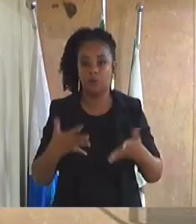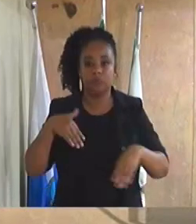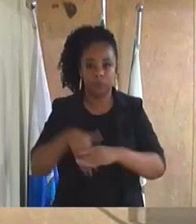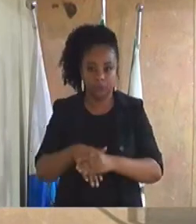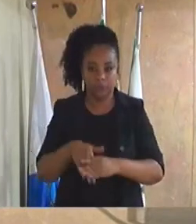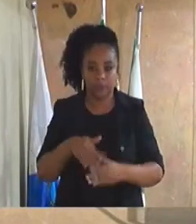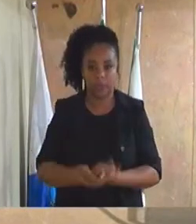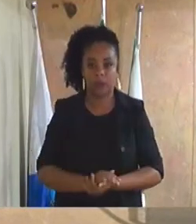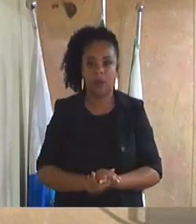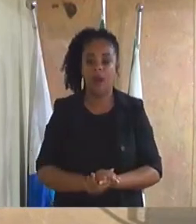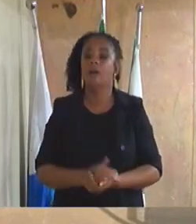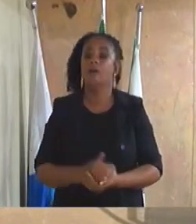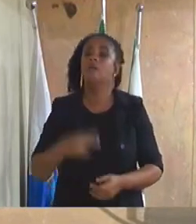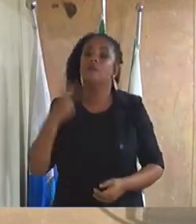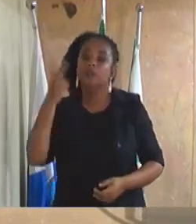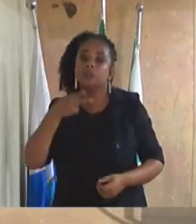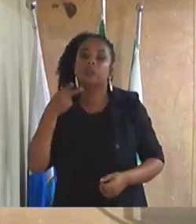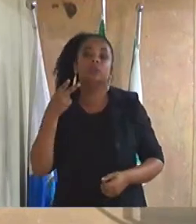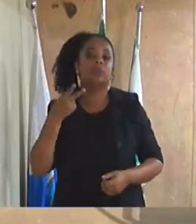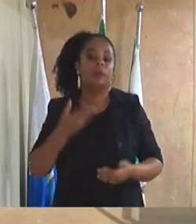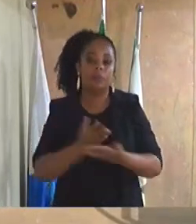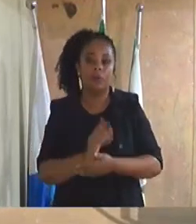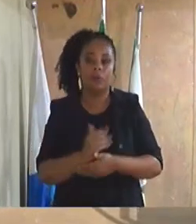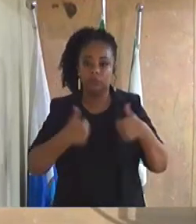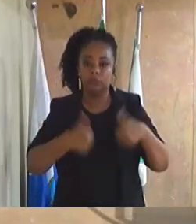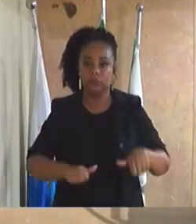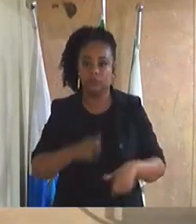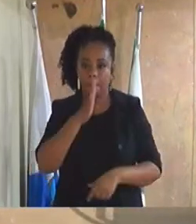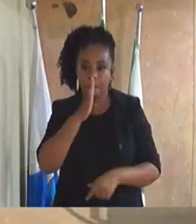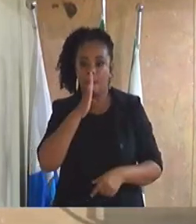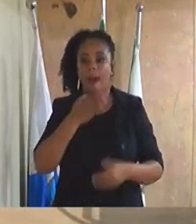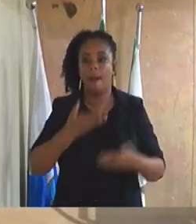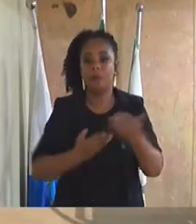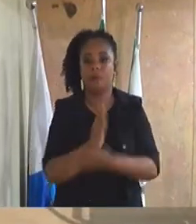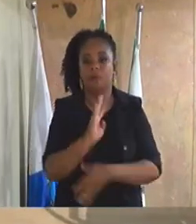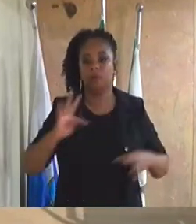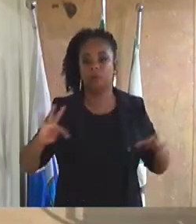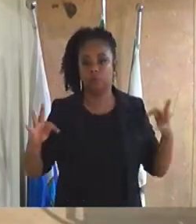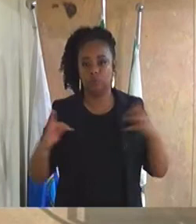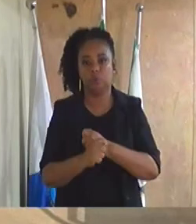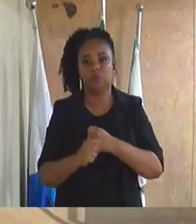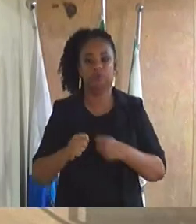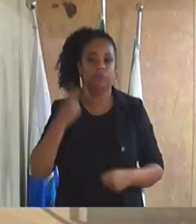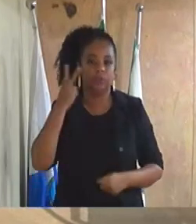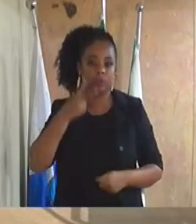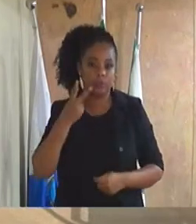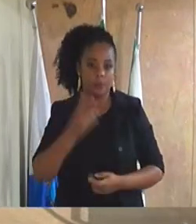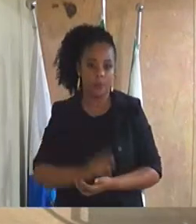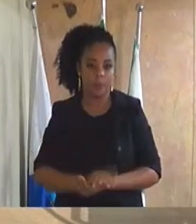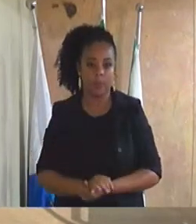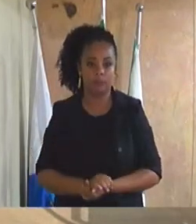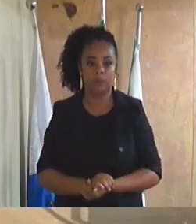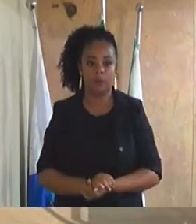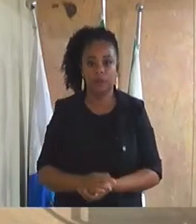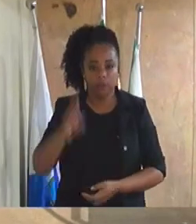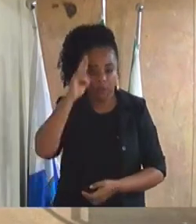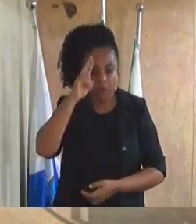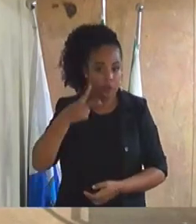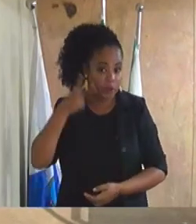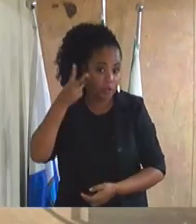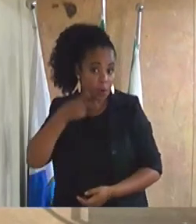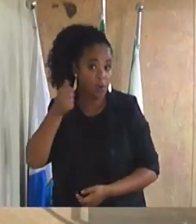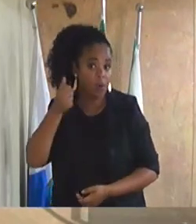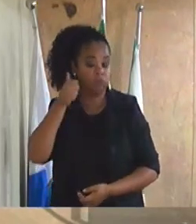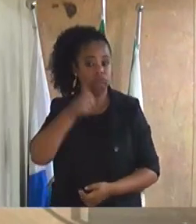vereadores que aprovam permaneçam como estão aprovado por unanimidade senhores vereadores senhores